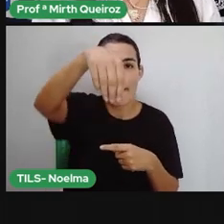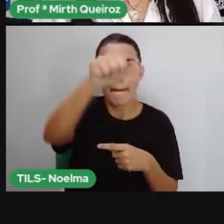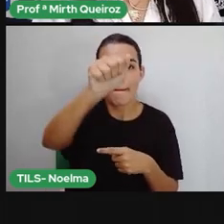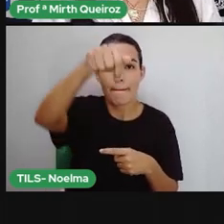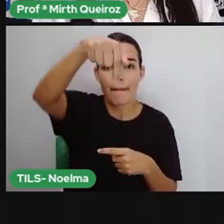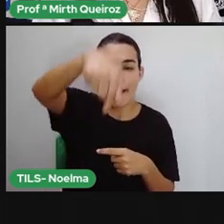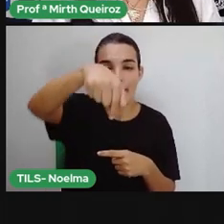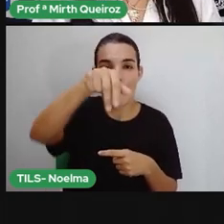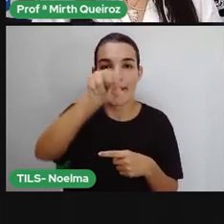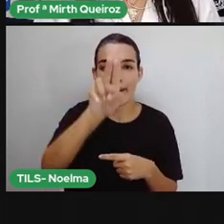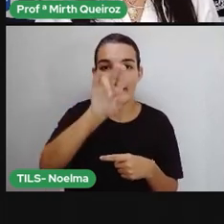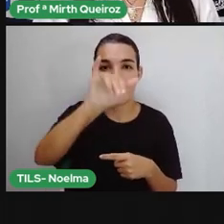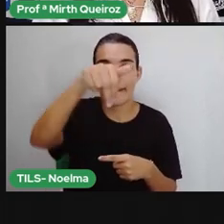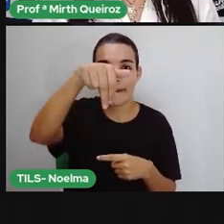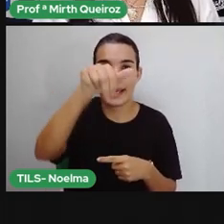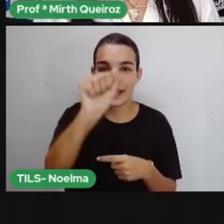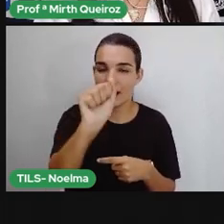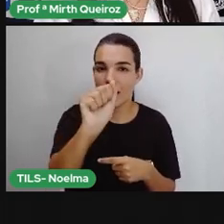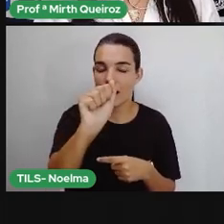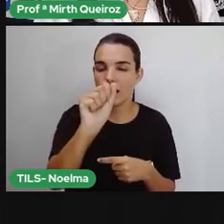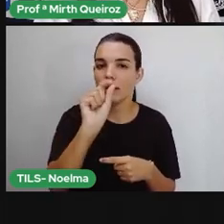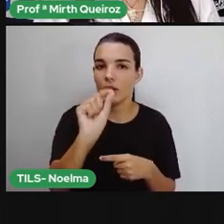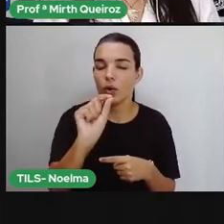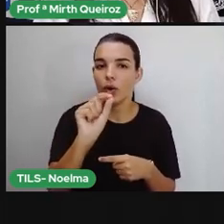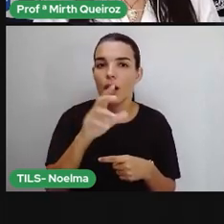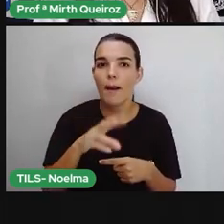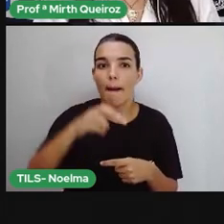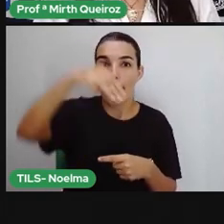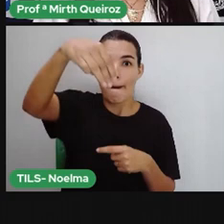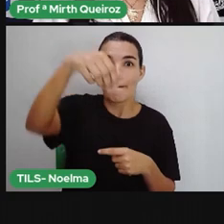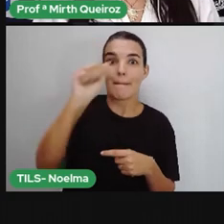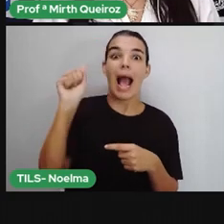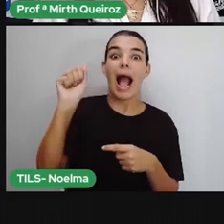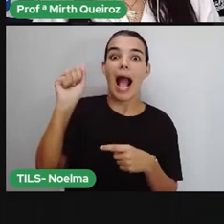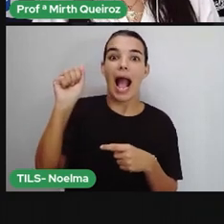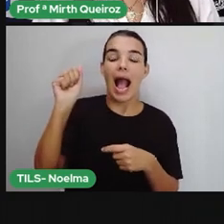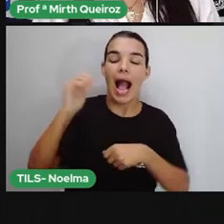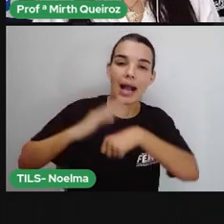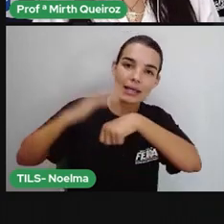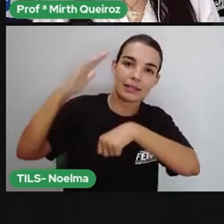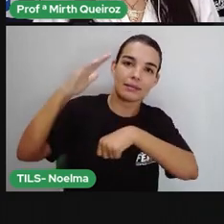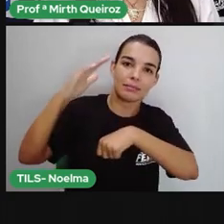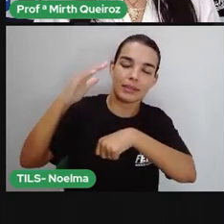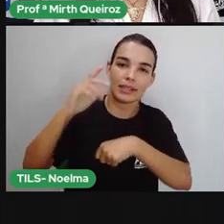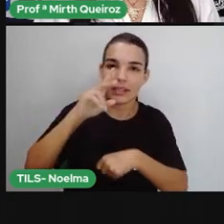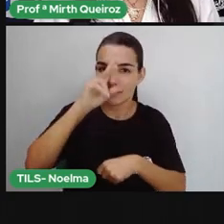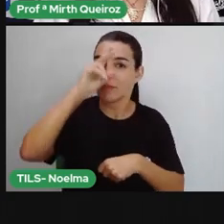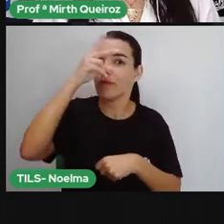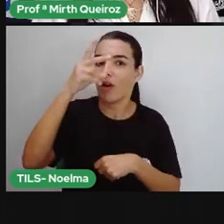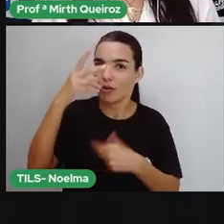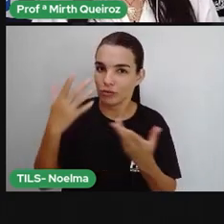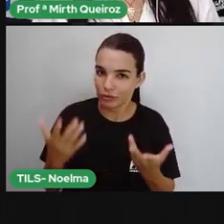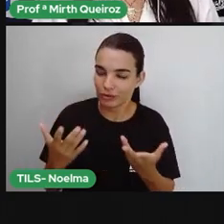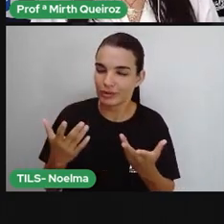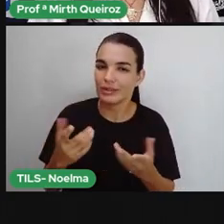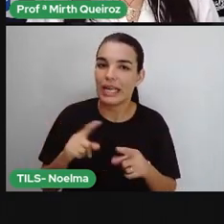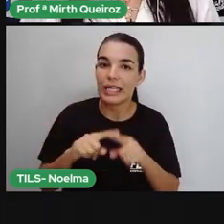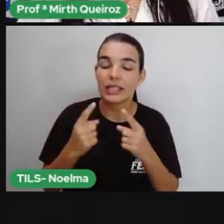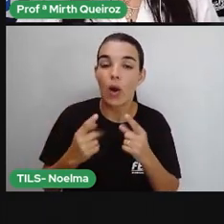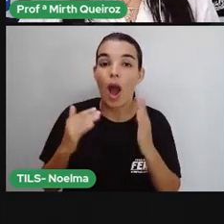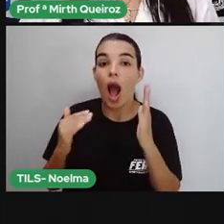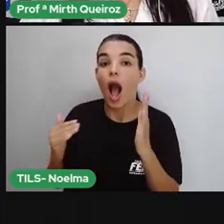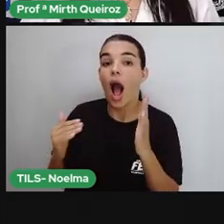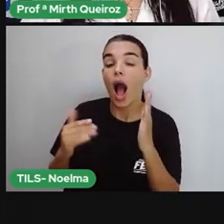Máquina. Máquina. Qual é mais forte? Máquina. É o má, né?